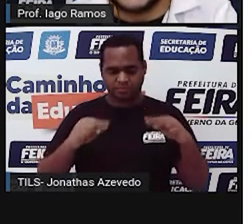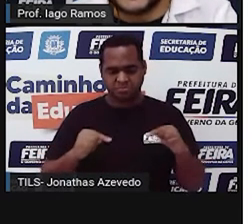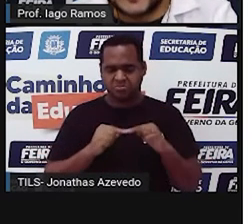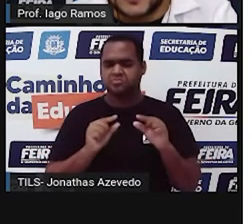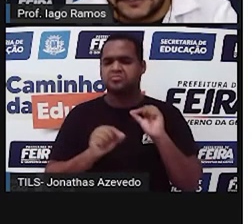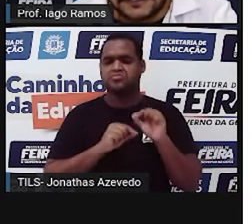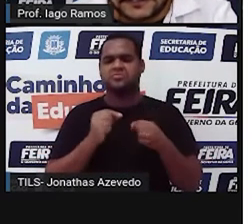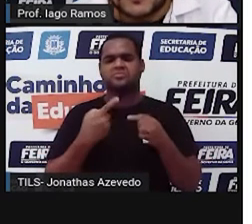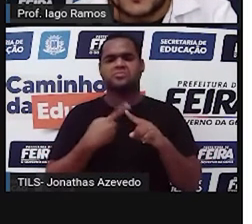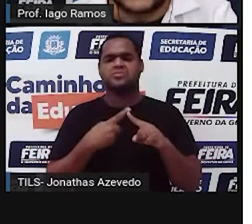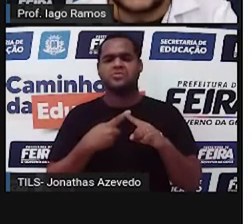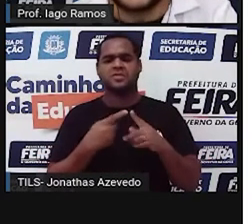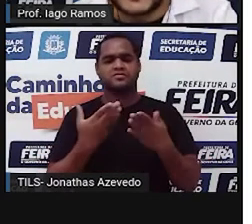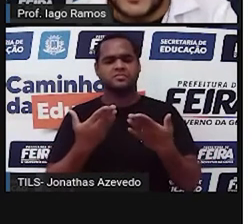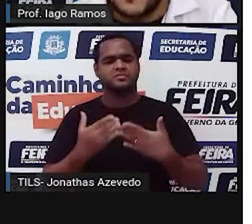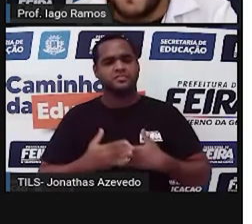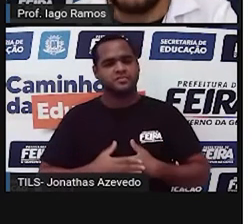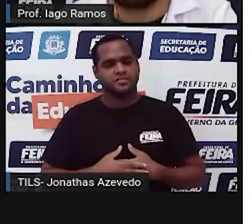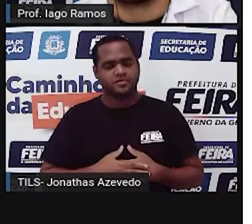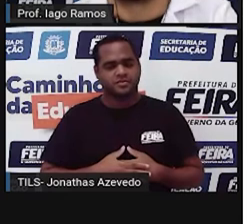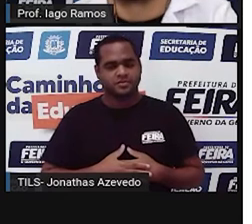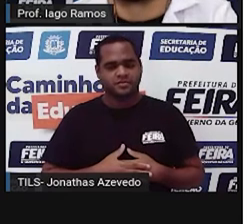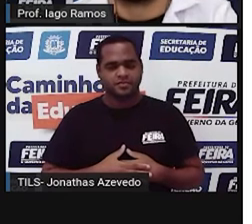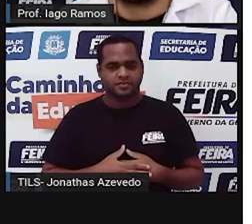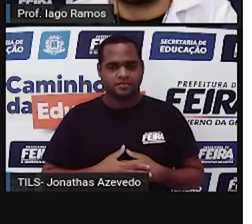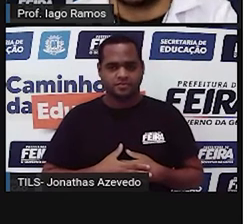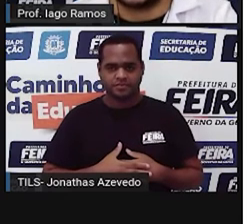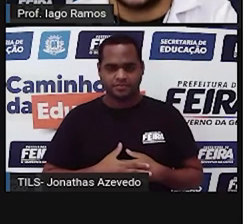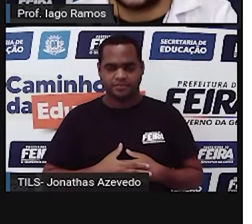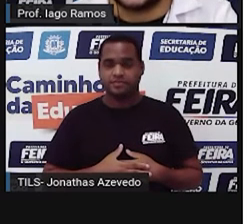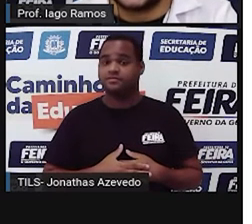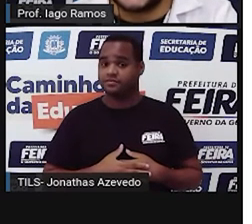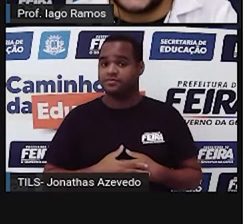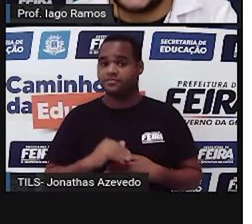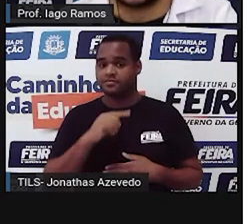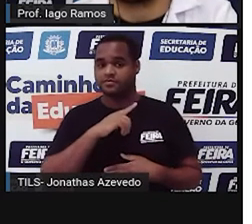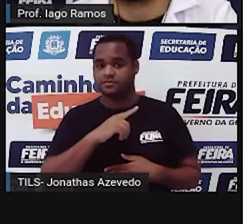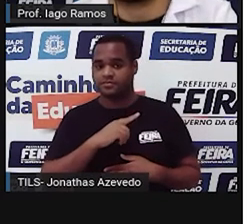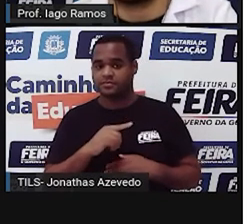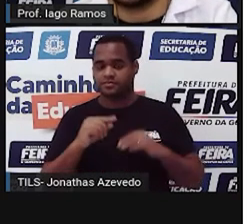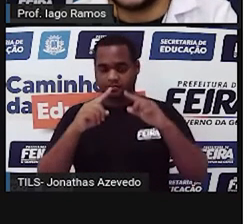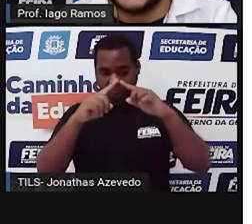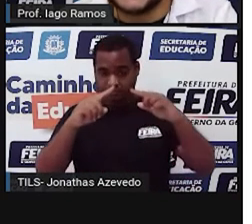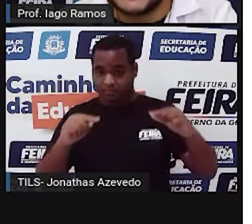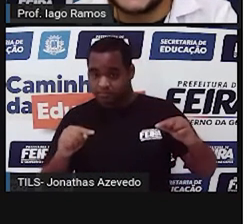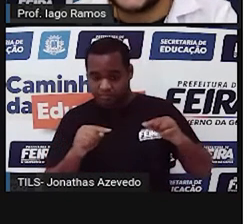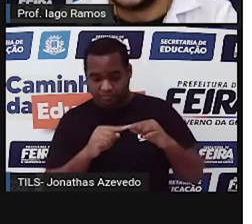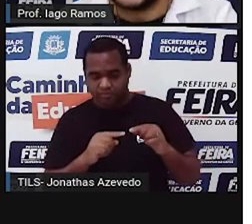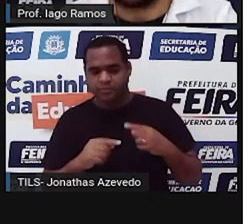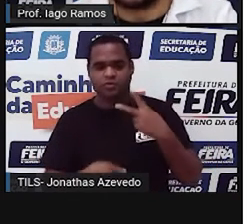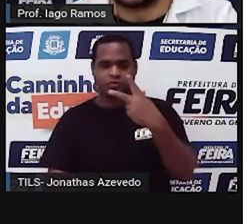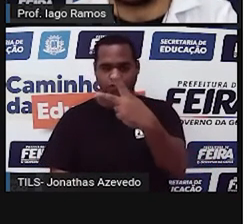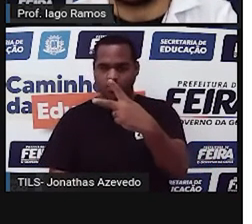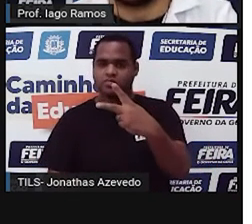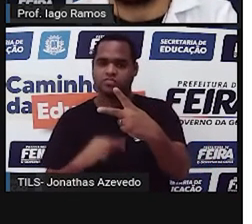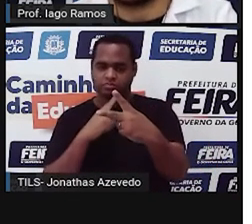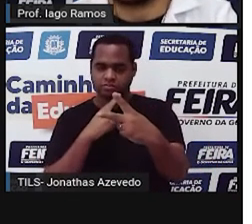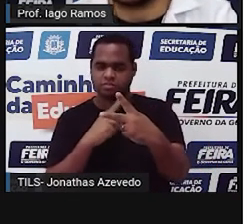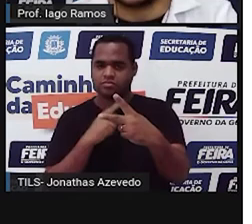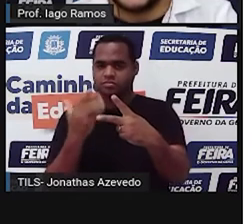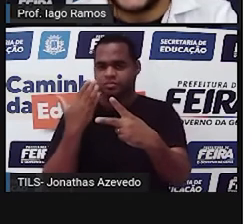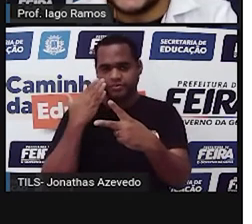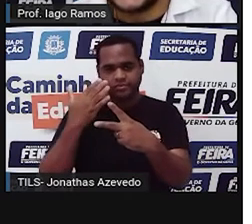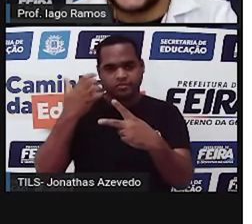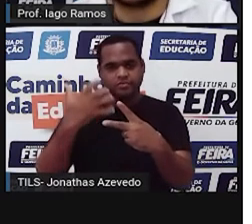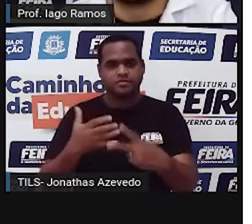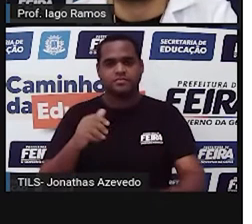maneira? Tá? A gente tem ali os dois triângulos com medidas, aparece ali uma